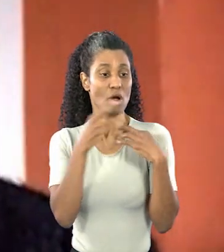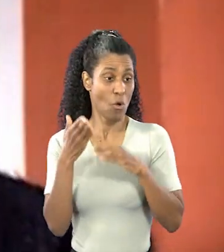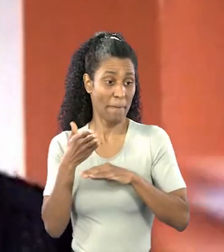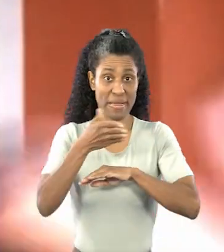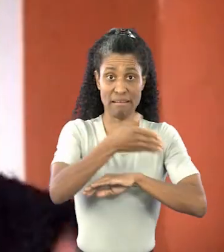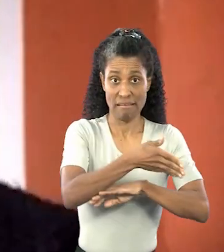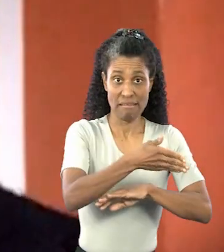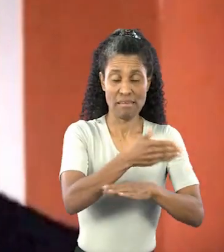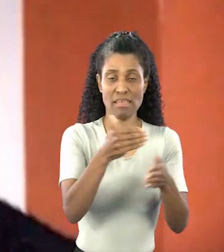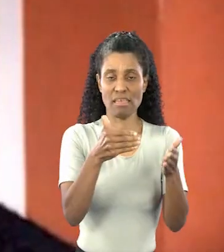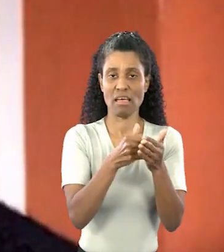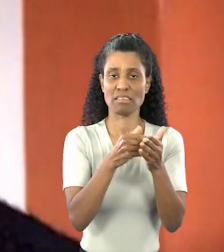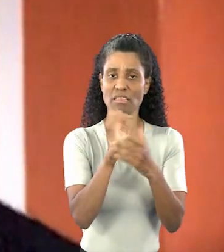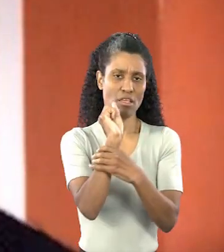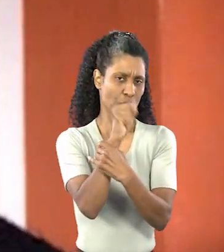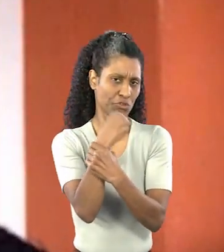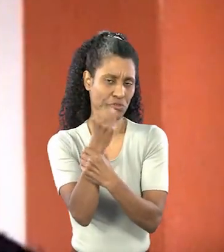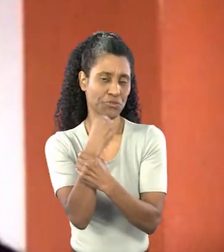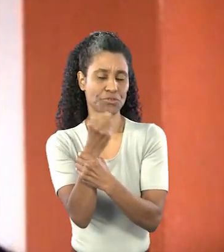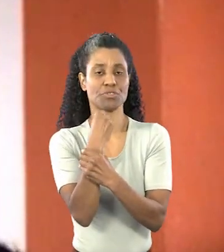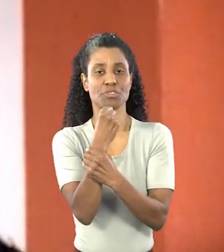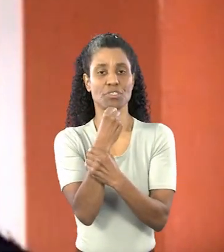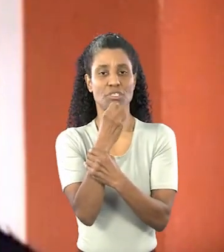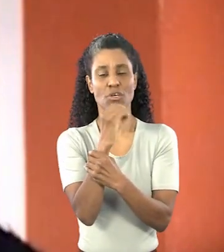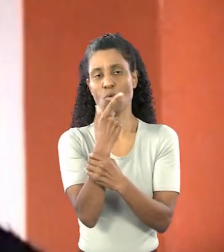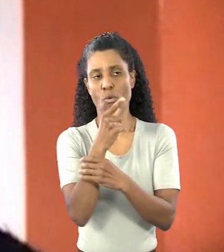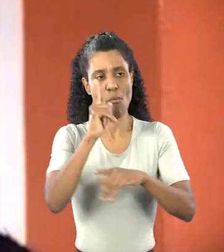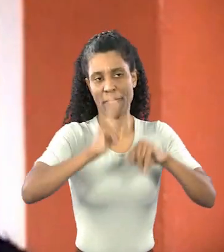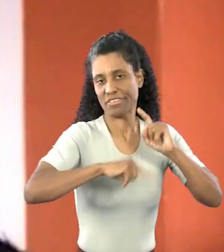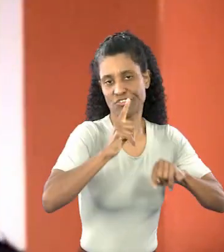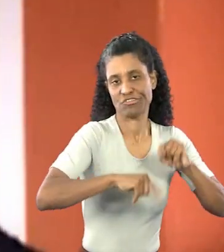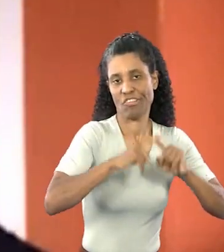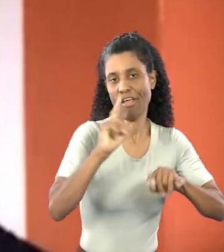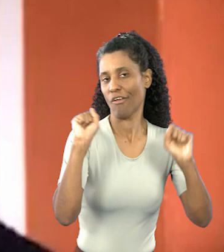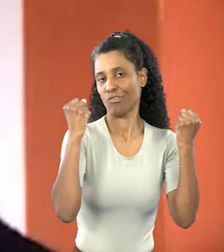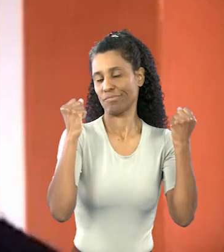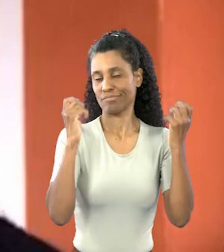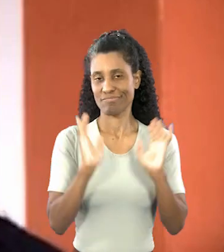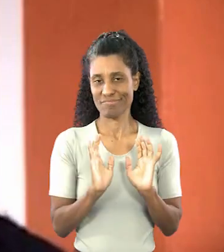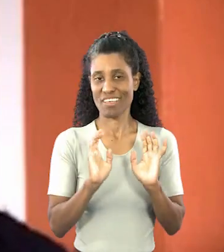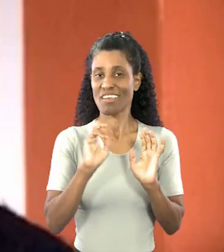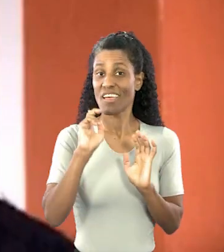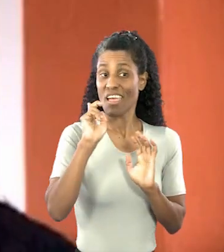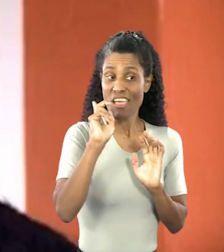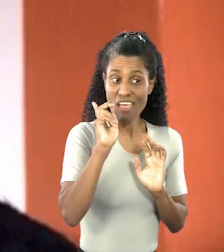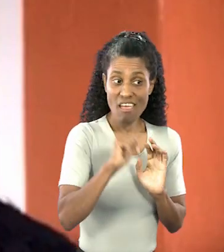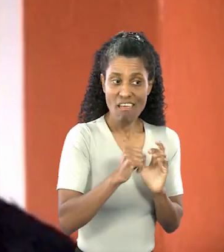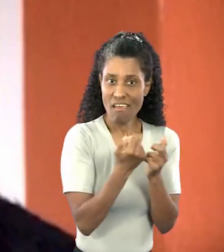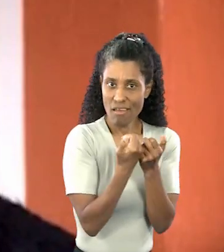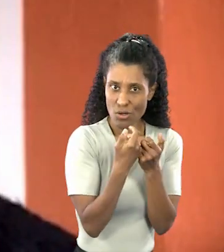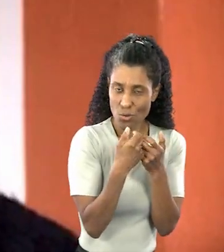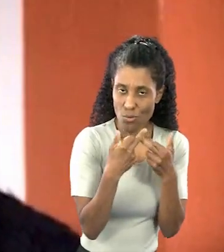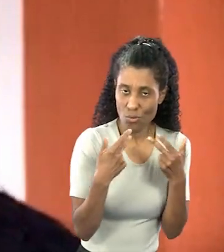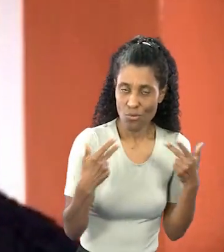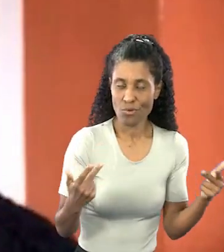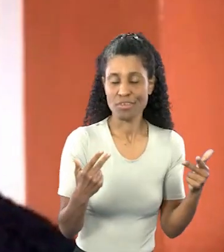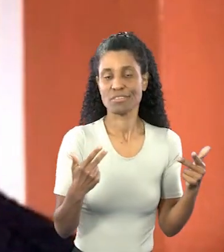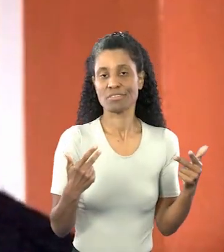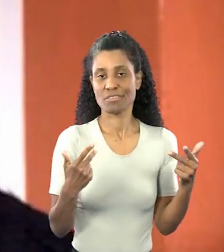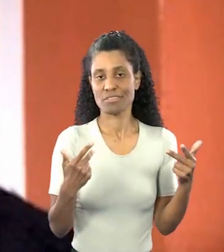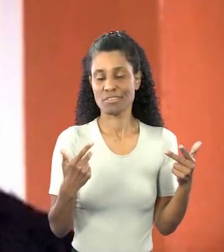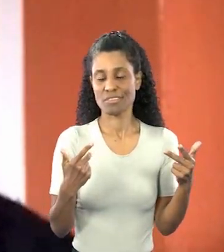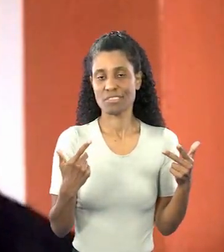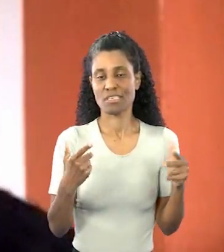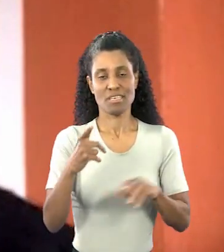ir até uma fisioterapia, uma atividade de pilates, enfim. Então, assim, são recursos